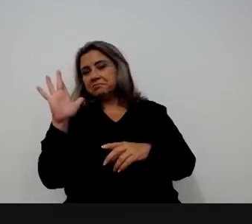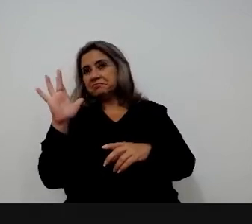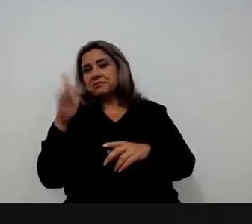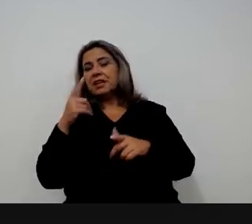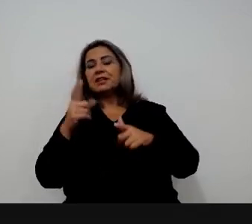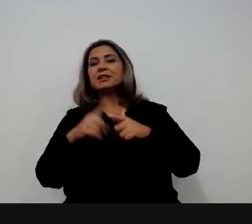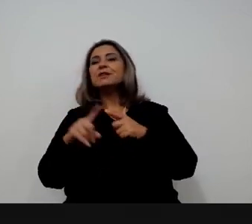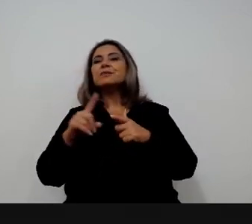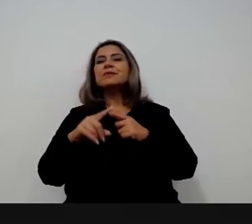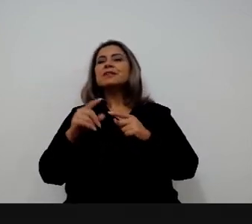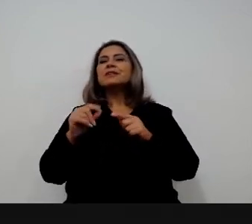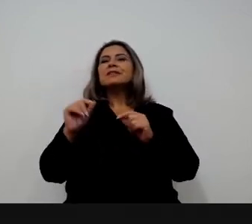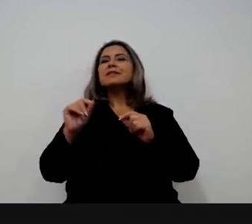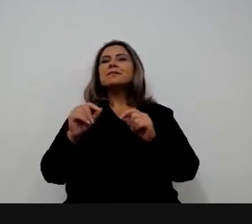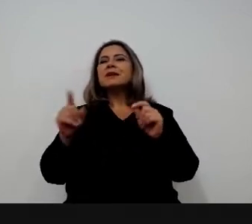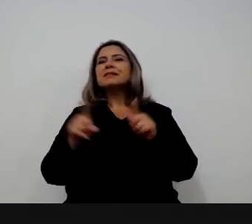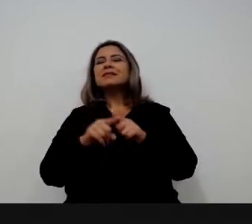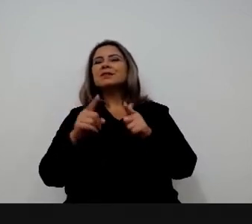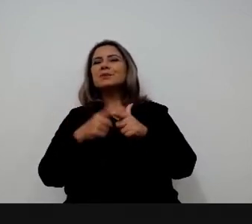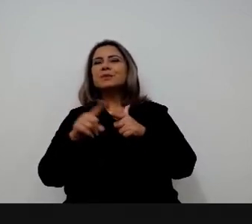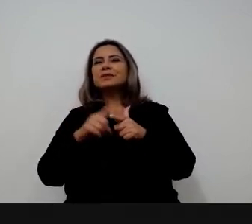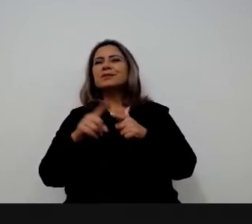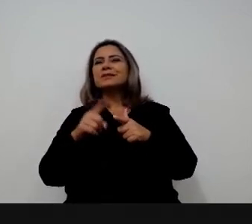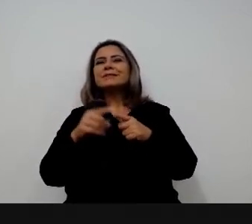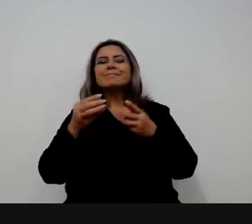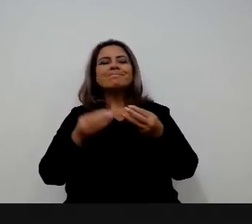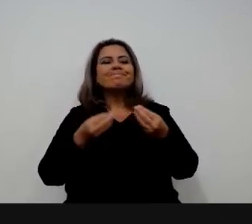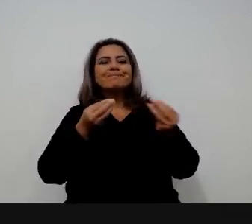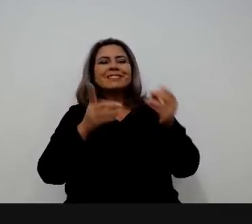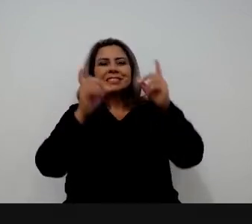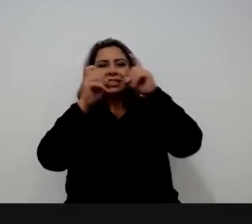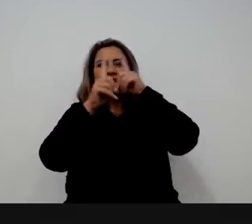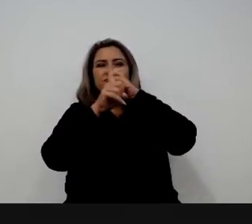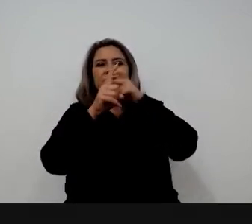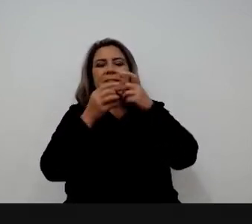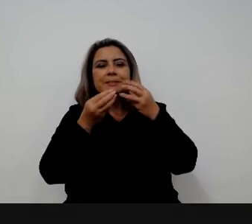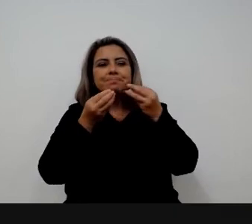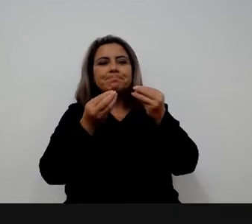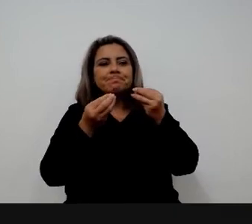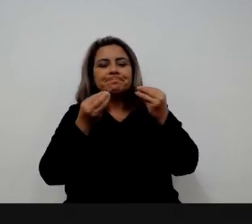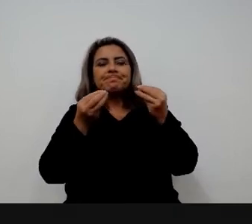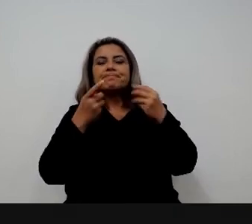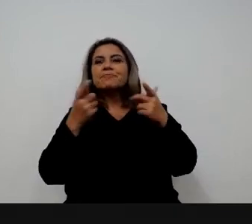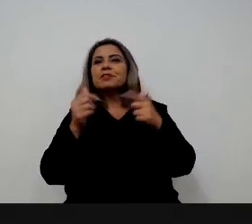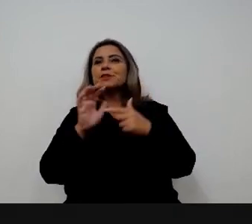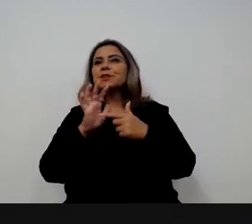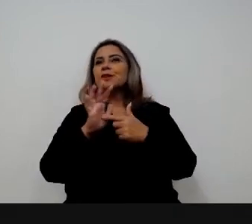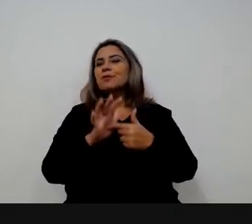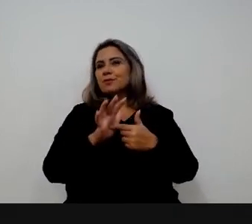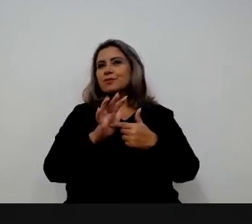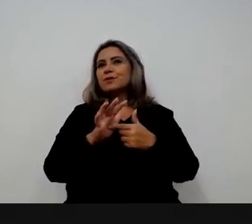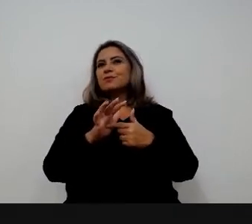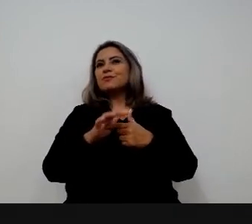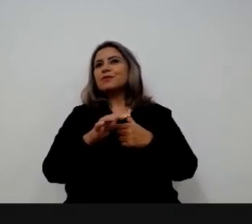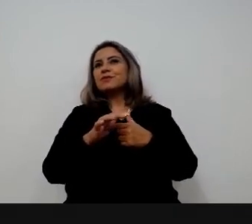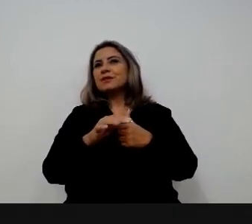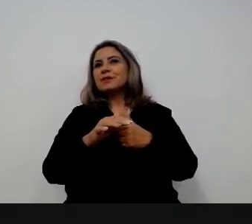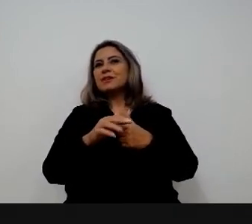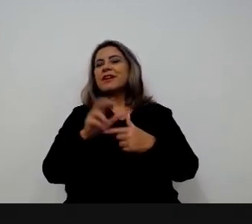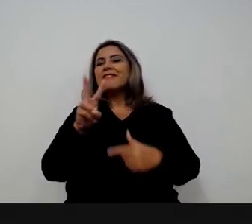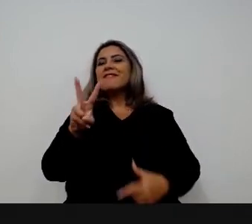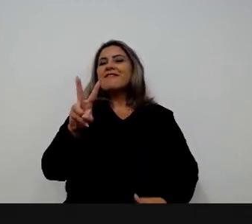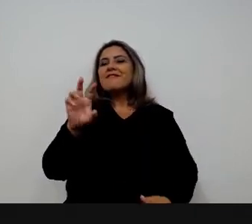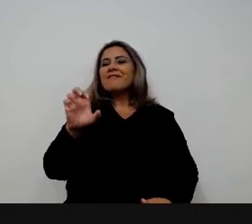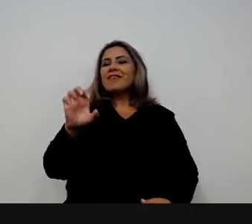outros temas aí mas começaram a criar muitos gargalos para suas entregas tanto que o cientista político Francis Fukuyama criou o termo